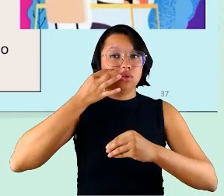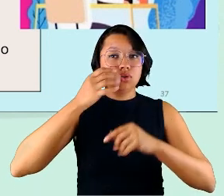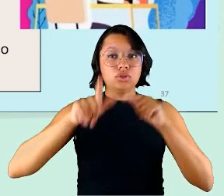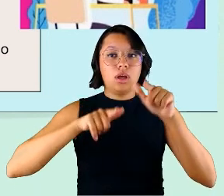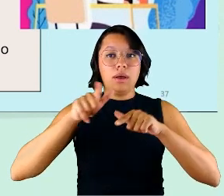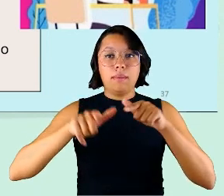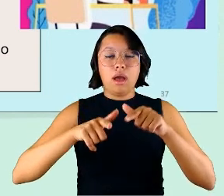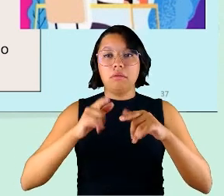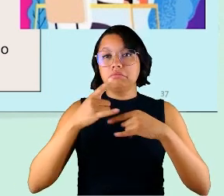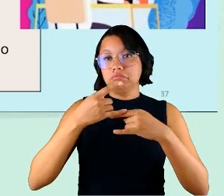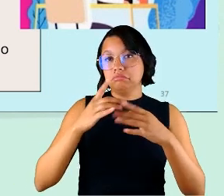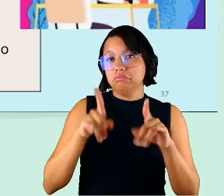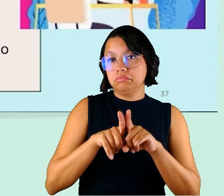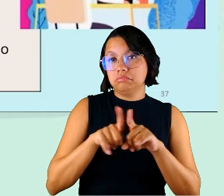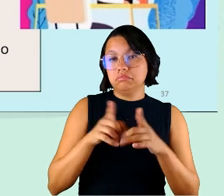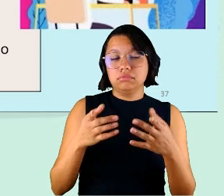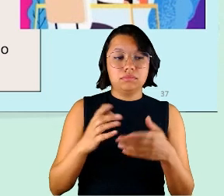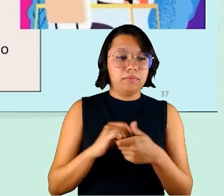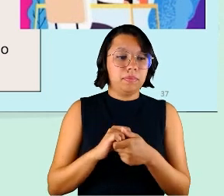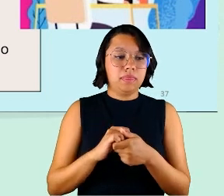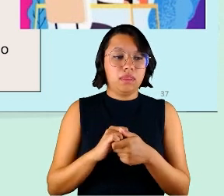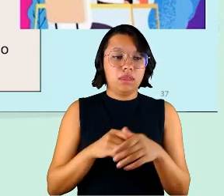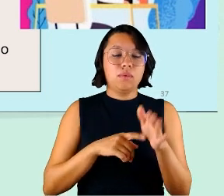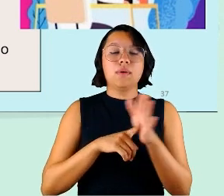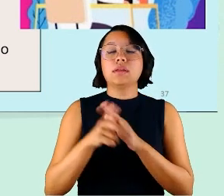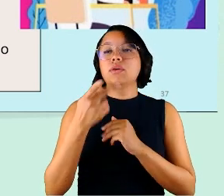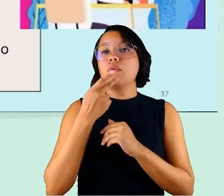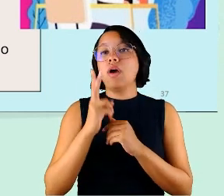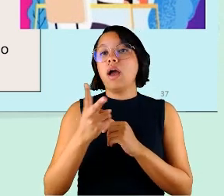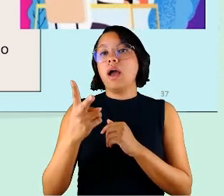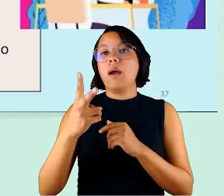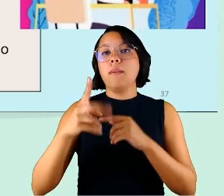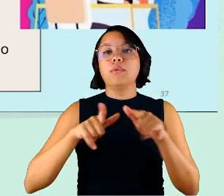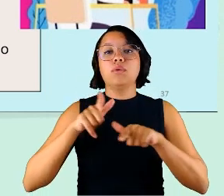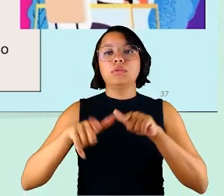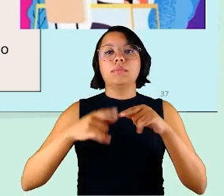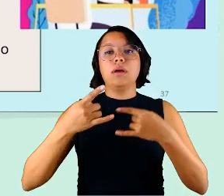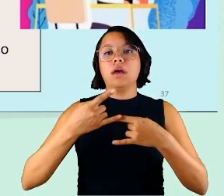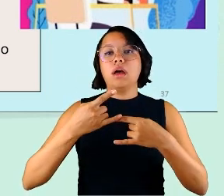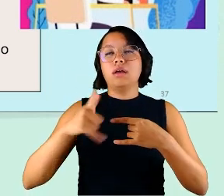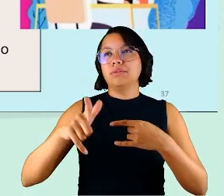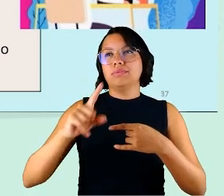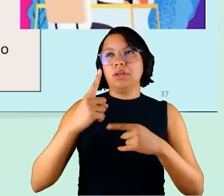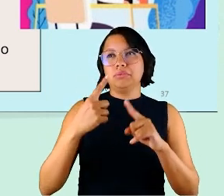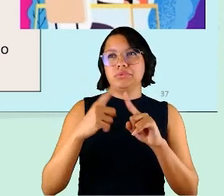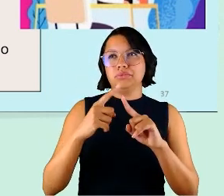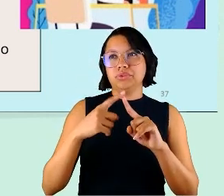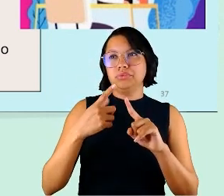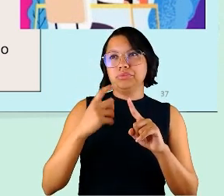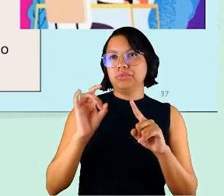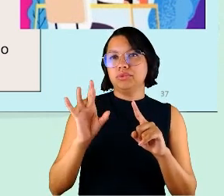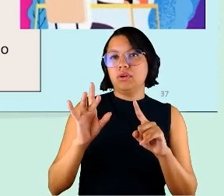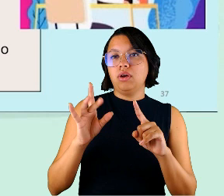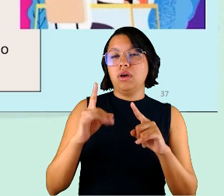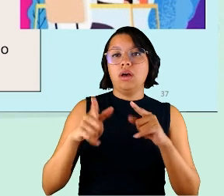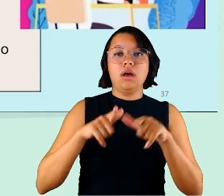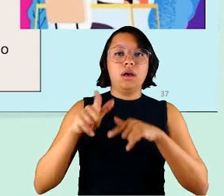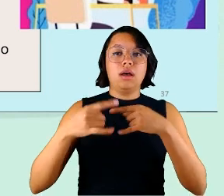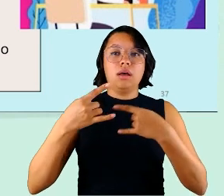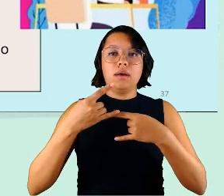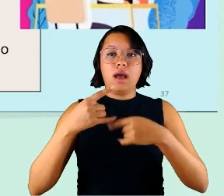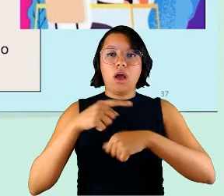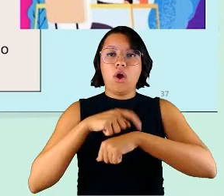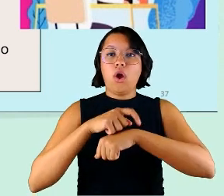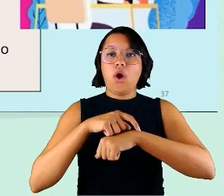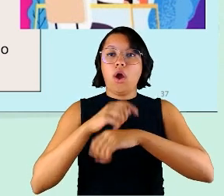uma das questões que eu sempre coloco é que o teletrabalho não existe só uma forma então a gente tem o teletrabalho em tempo parcial